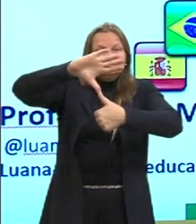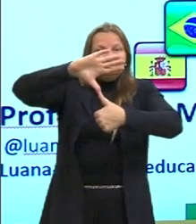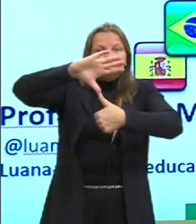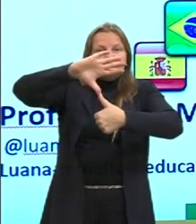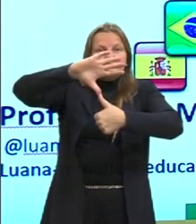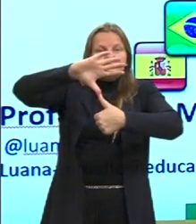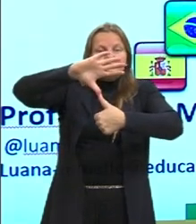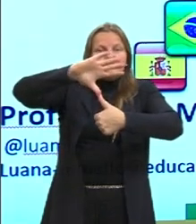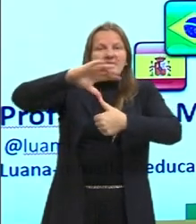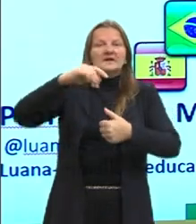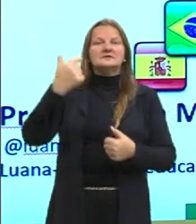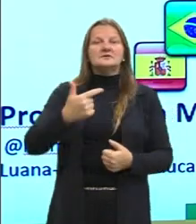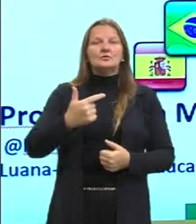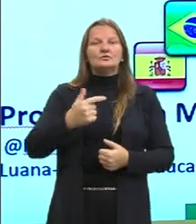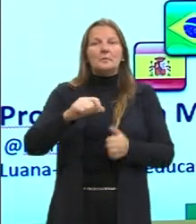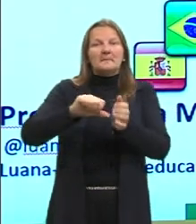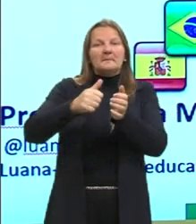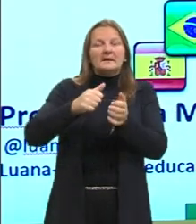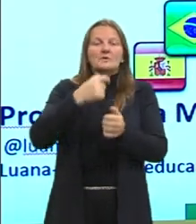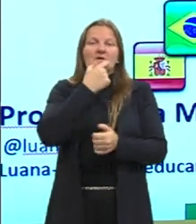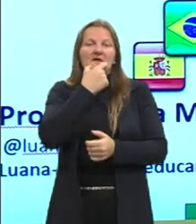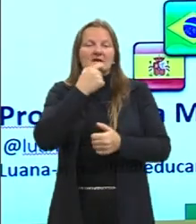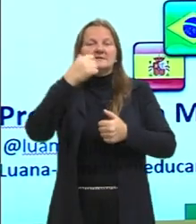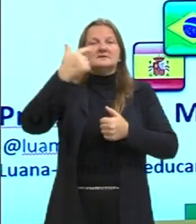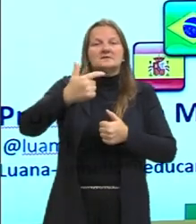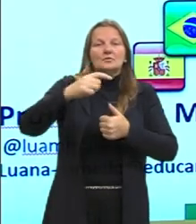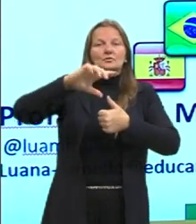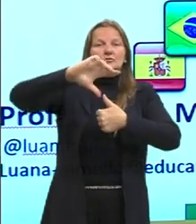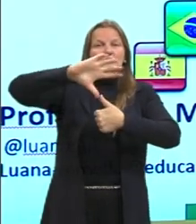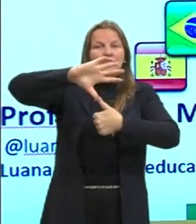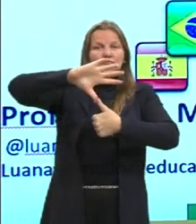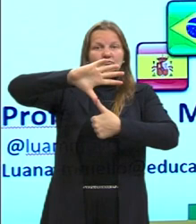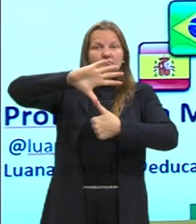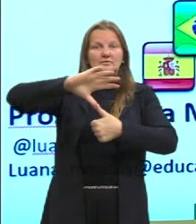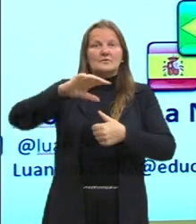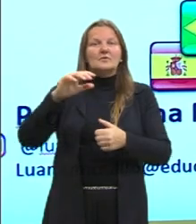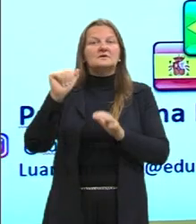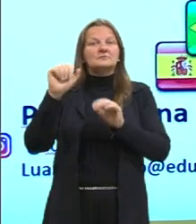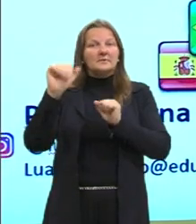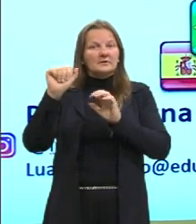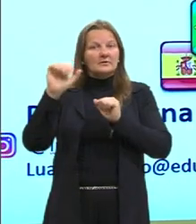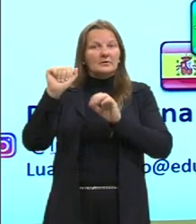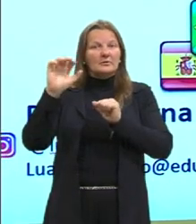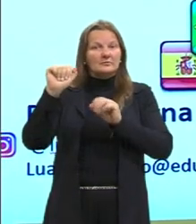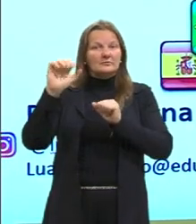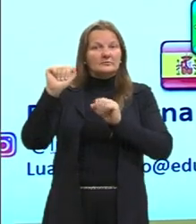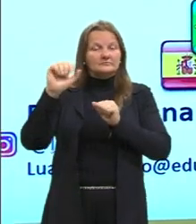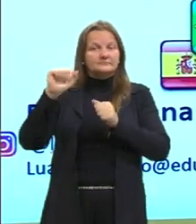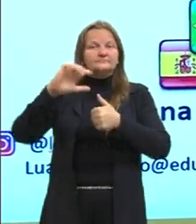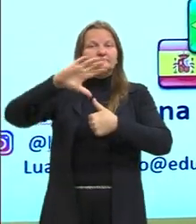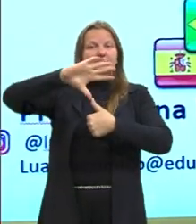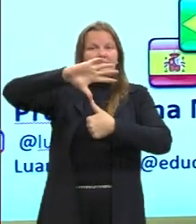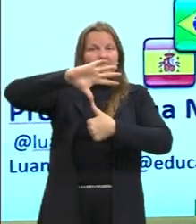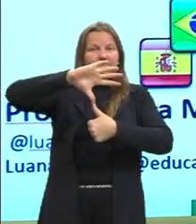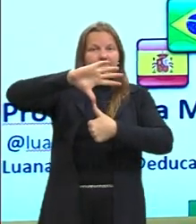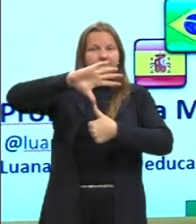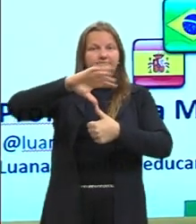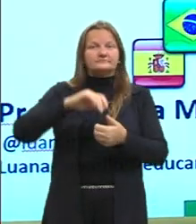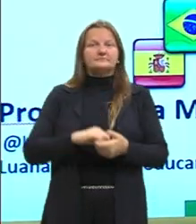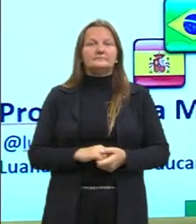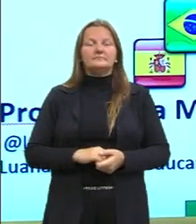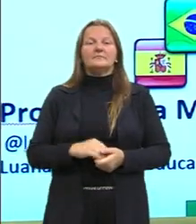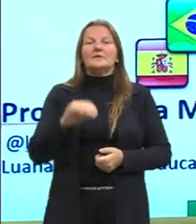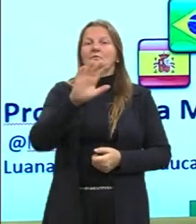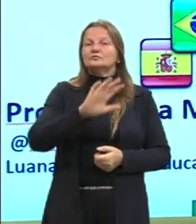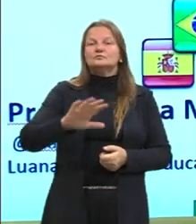Nós temos então aí, gente, a língua mais falada dentro do território norte-americano, Estados Unidos, nós